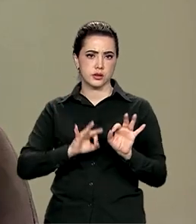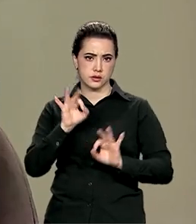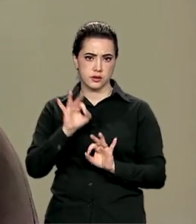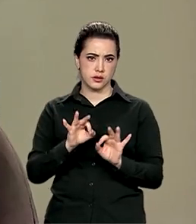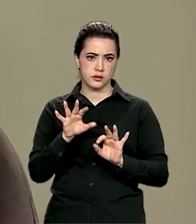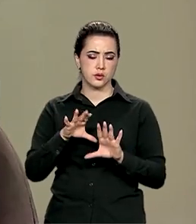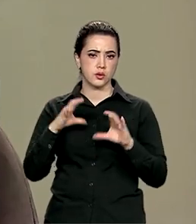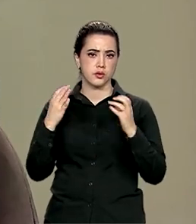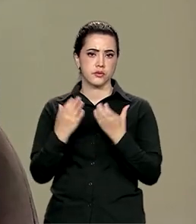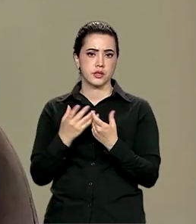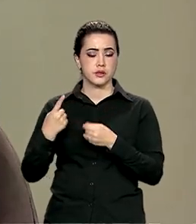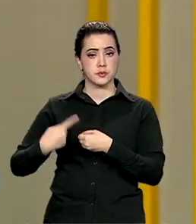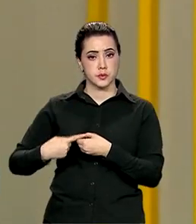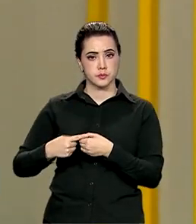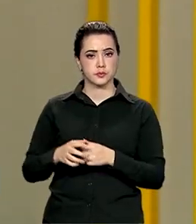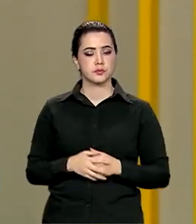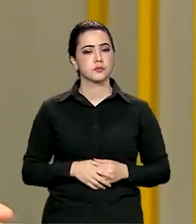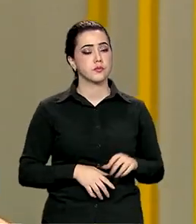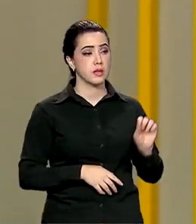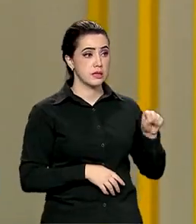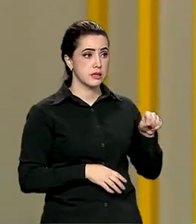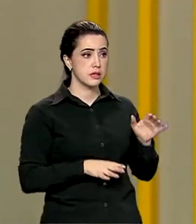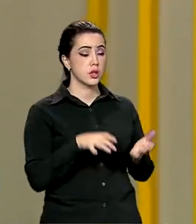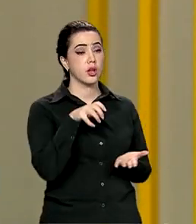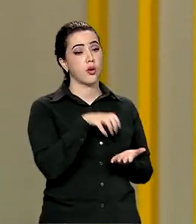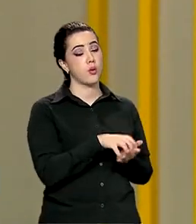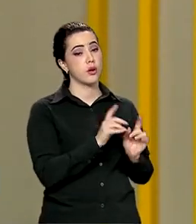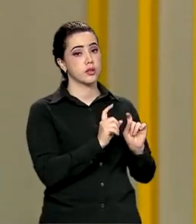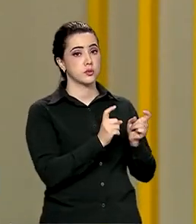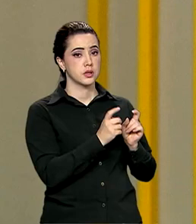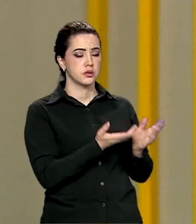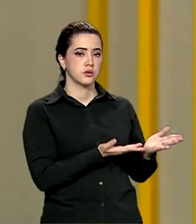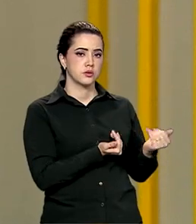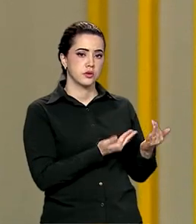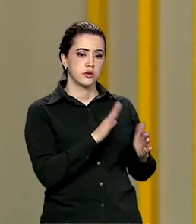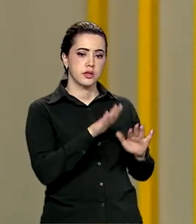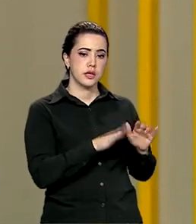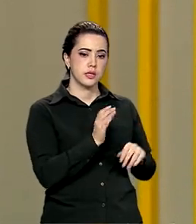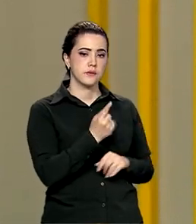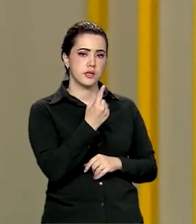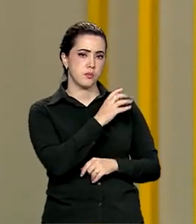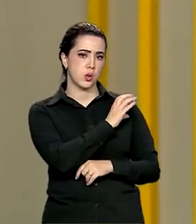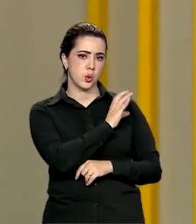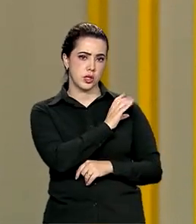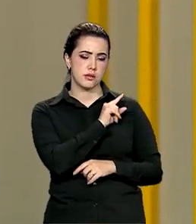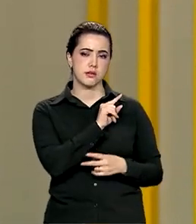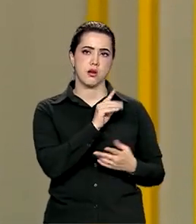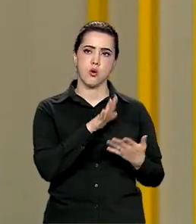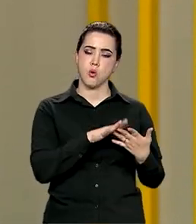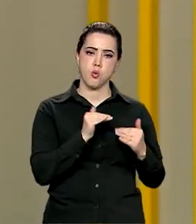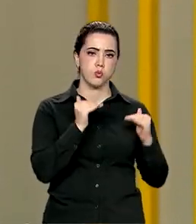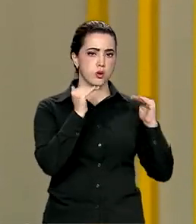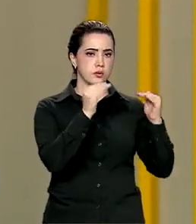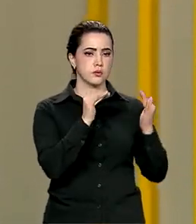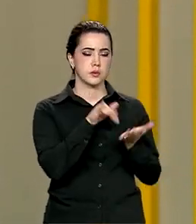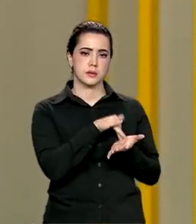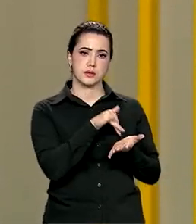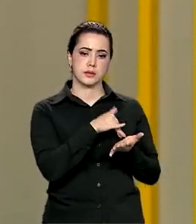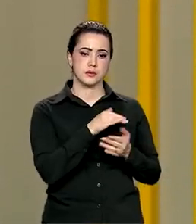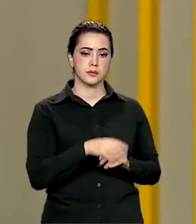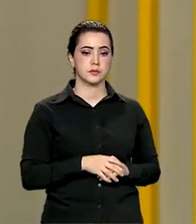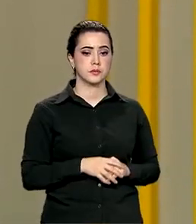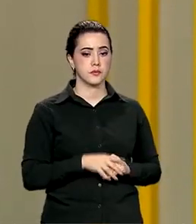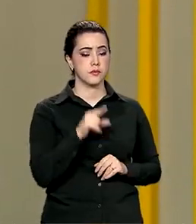conferência municipal. Exatamente. Tem o órgão gestor de juventude, que às vezes é uma coordenadoria, uma superintendência, uma secretaria,